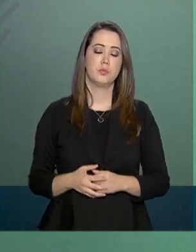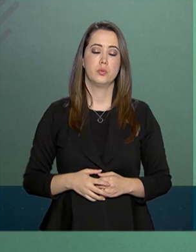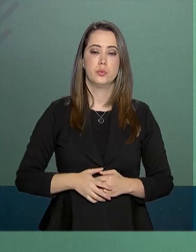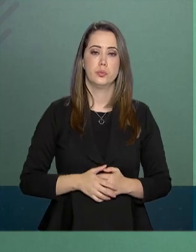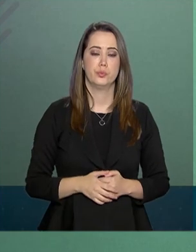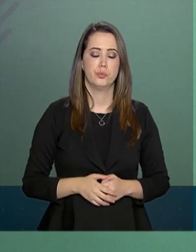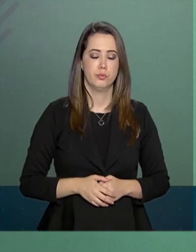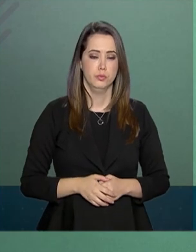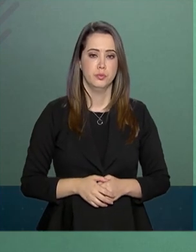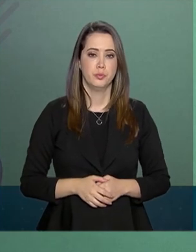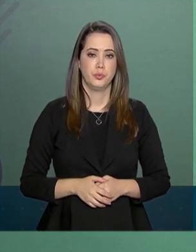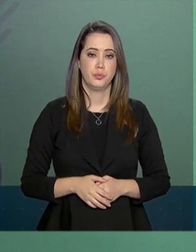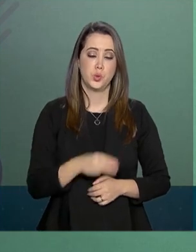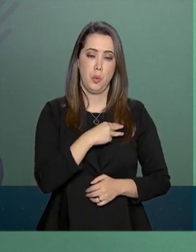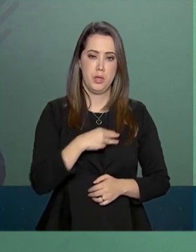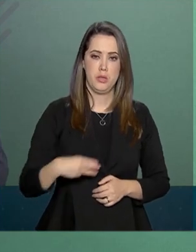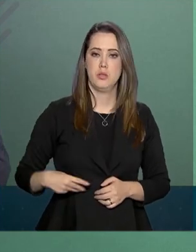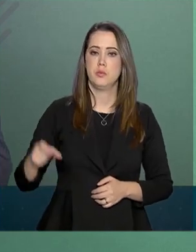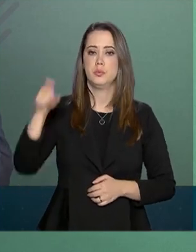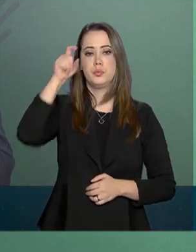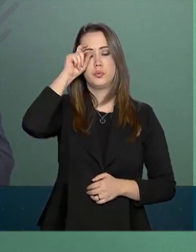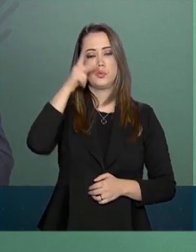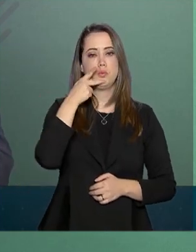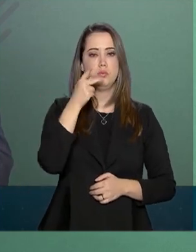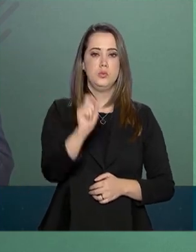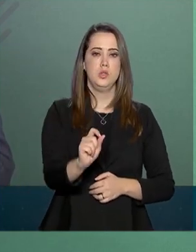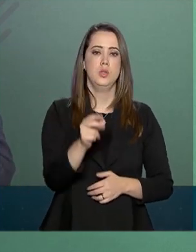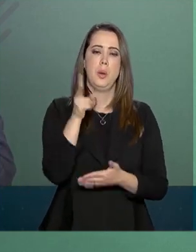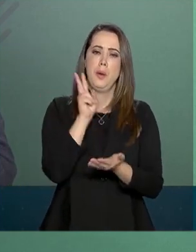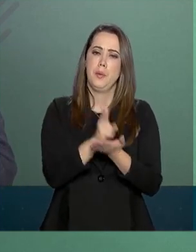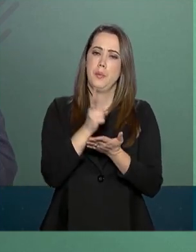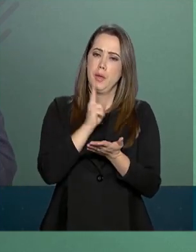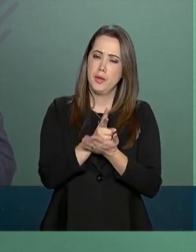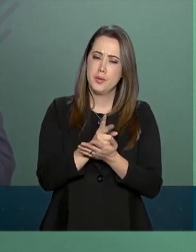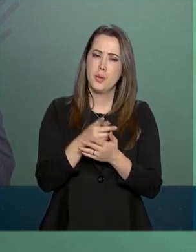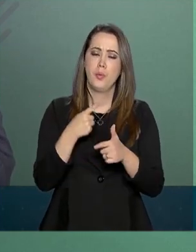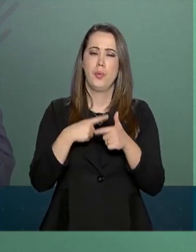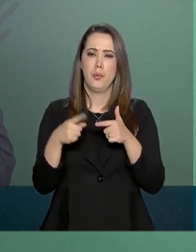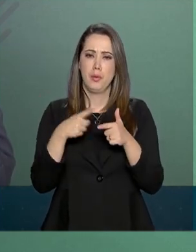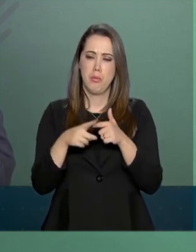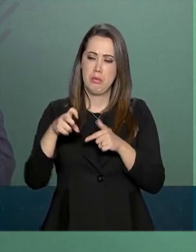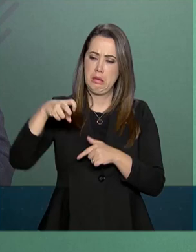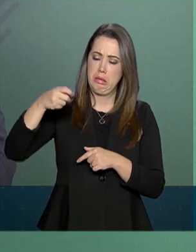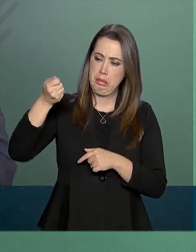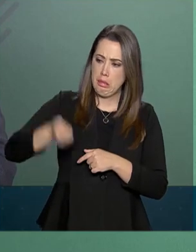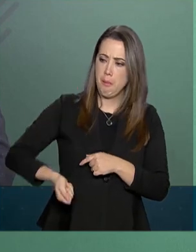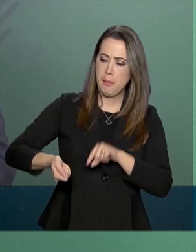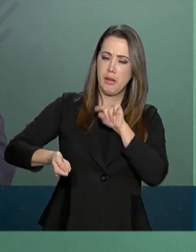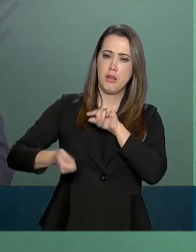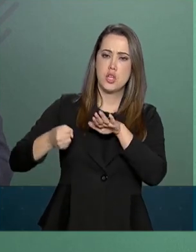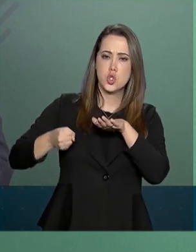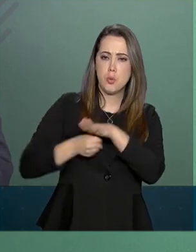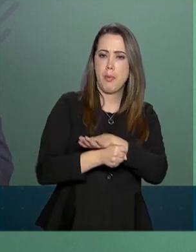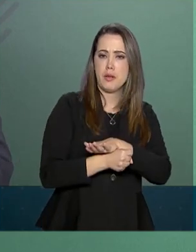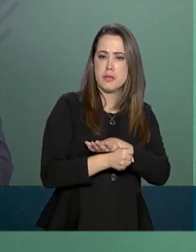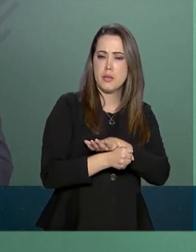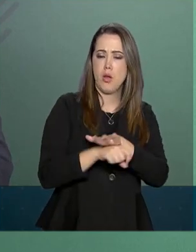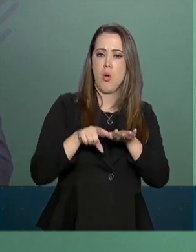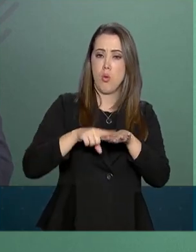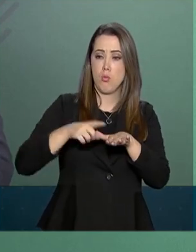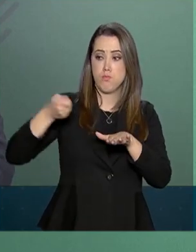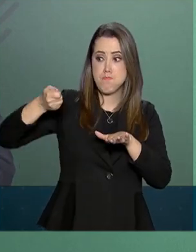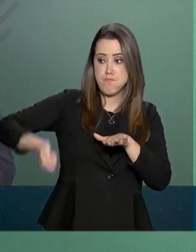O ministro Moro argumentou que, embora as penas de prisão tenham um caráter punitivo,